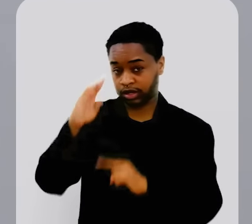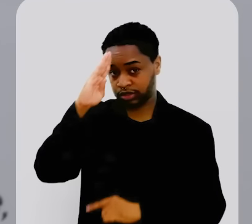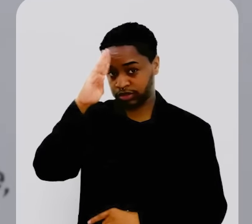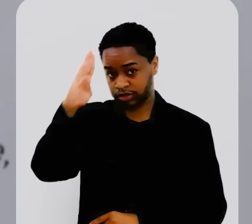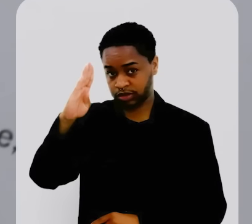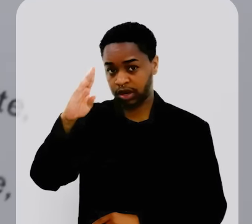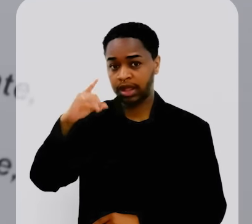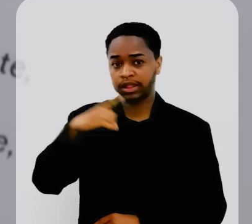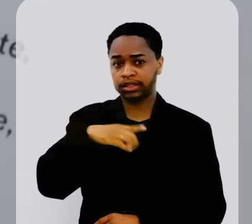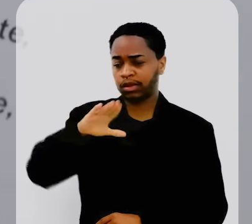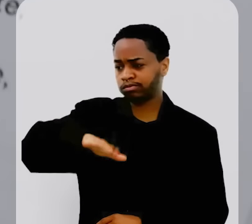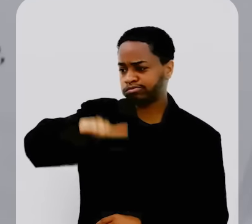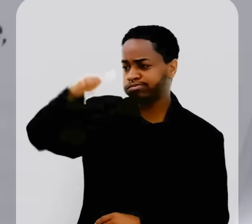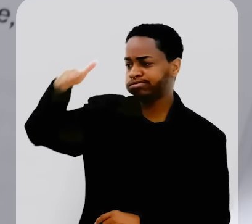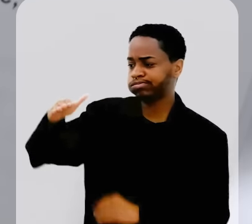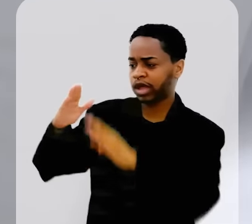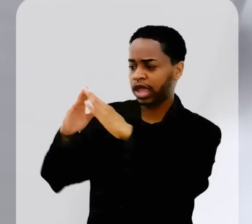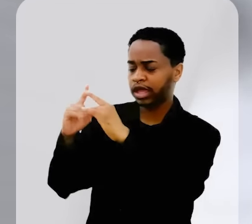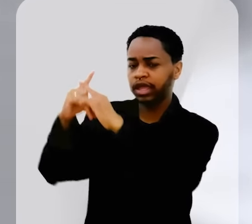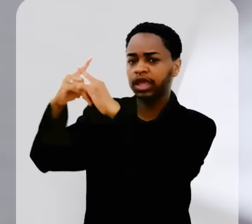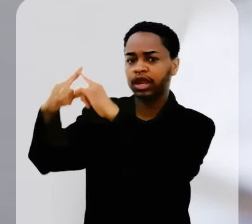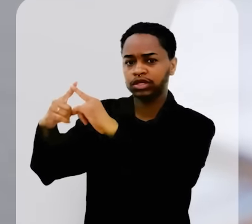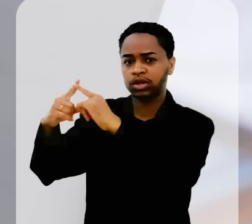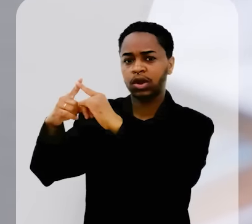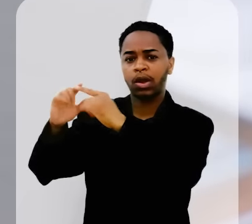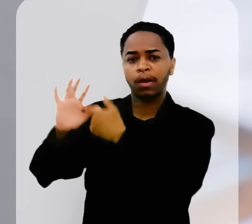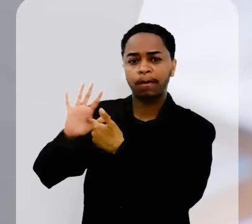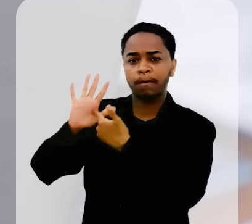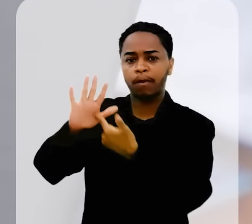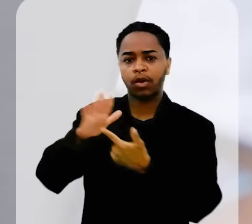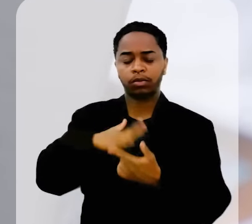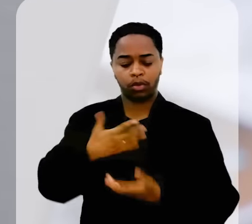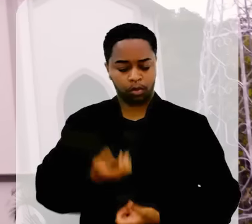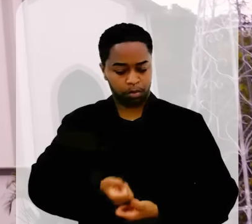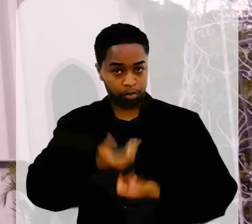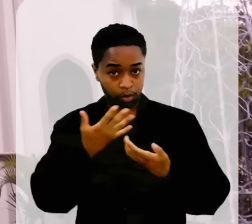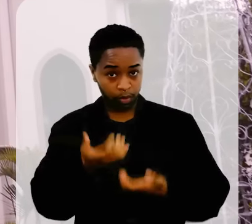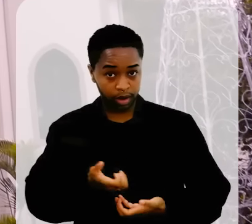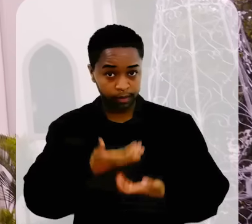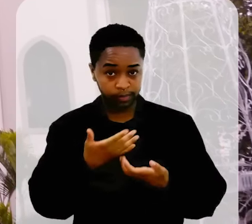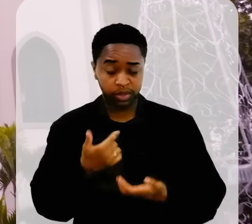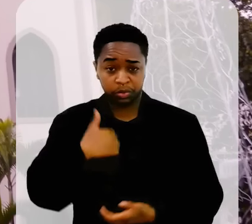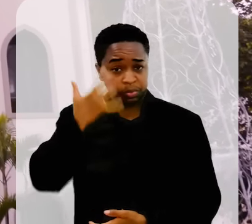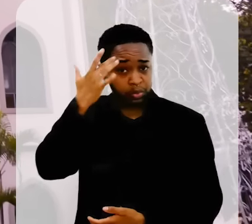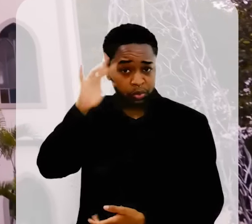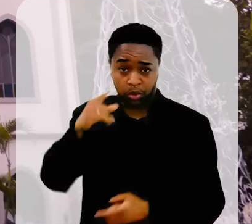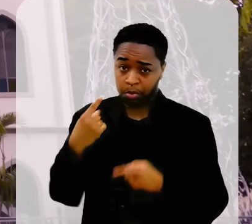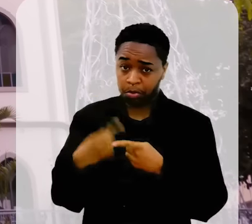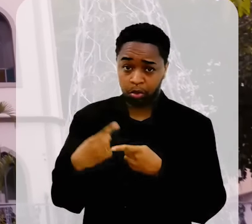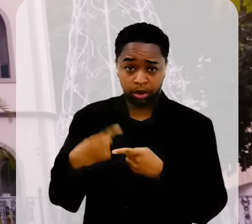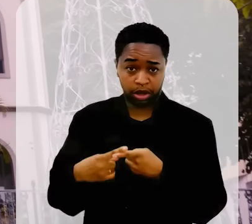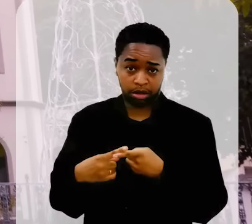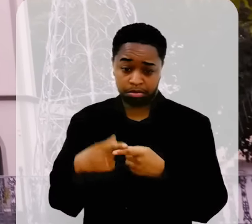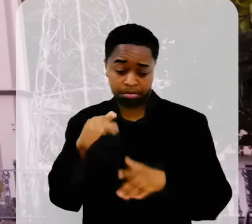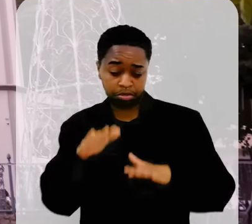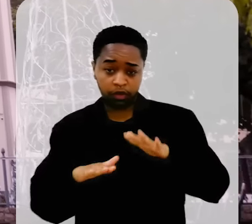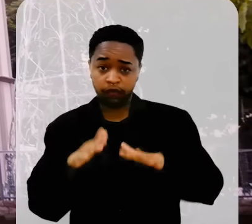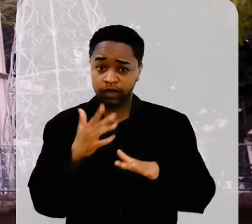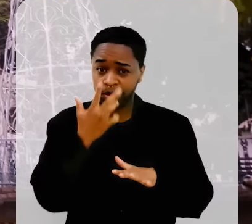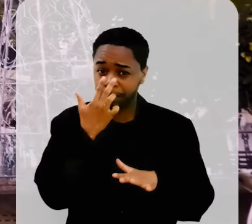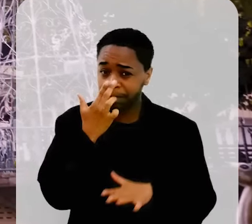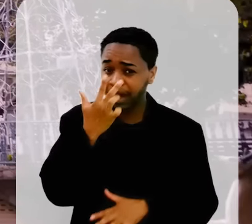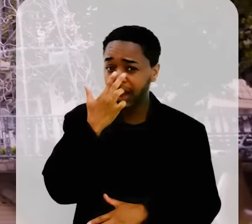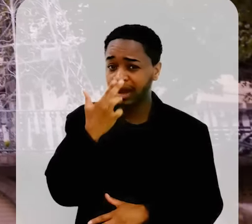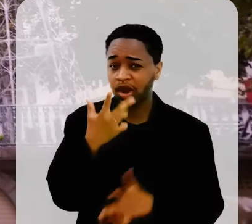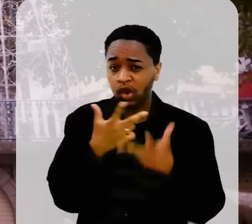matriz, a igreja, no alto imponente, inicia o meu soneto. Não sei por que,